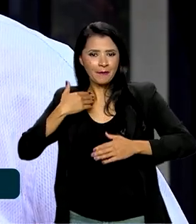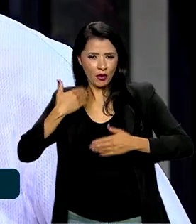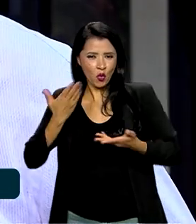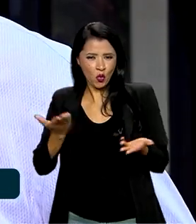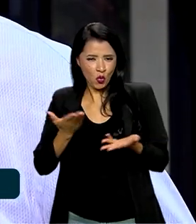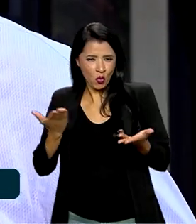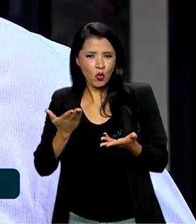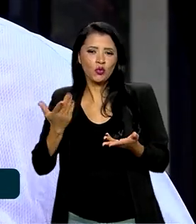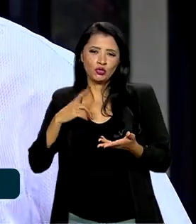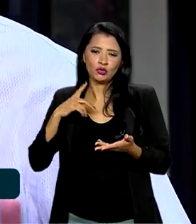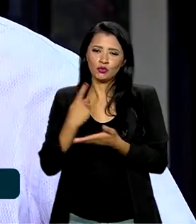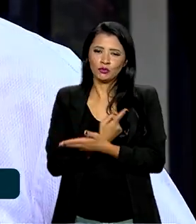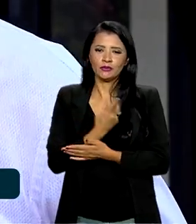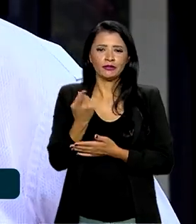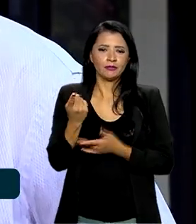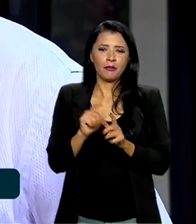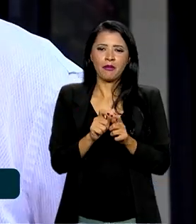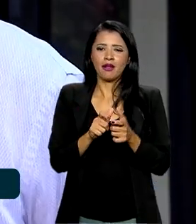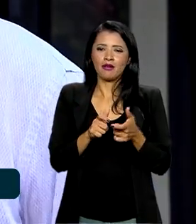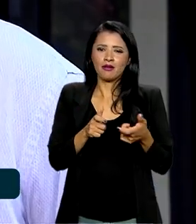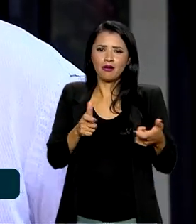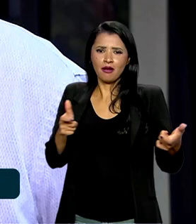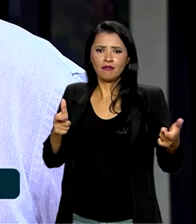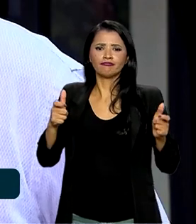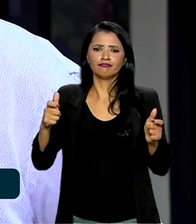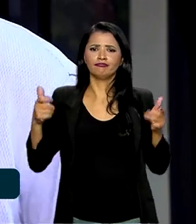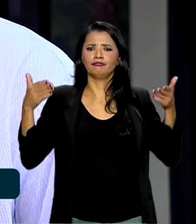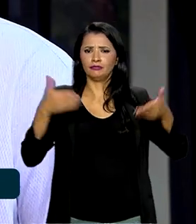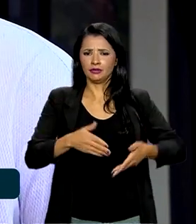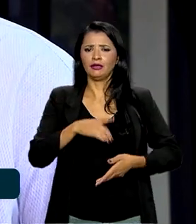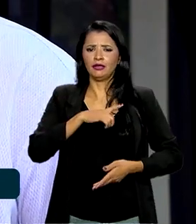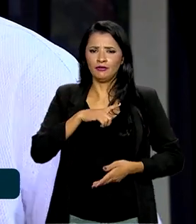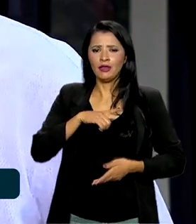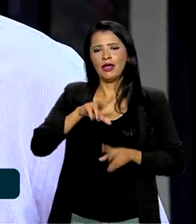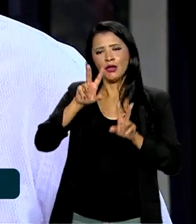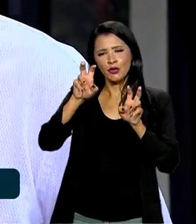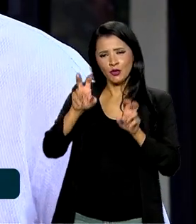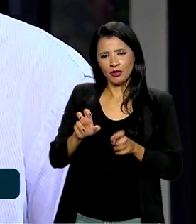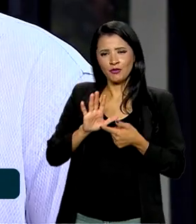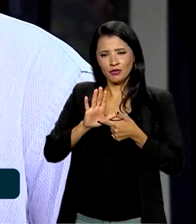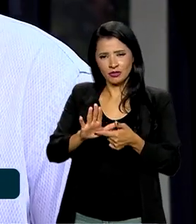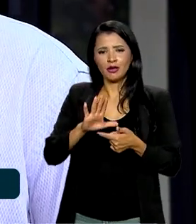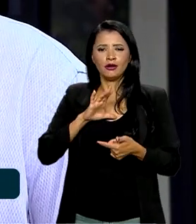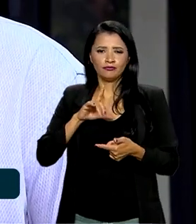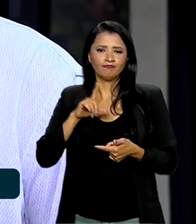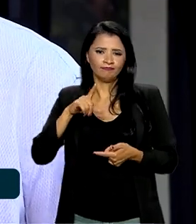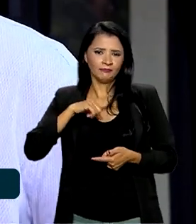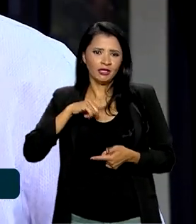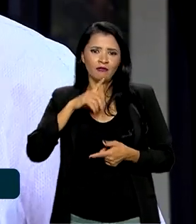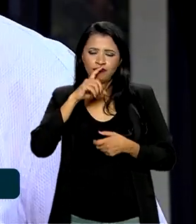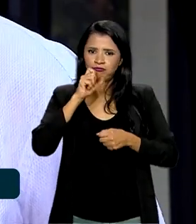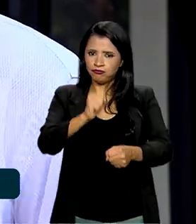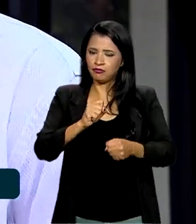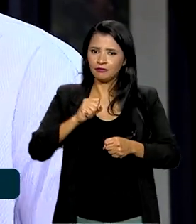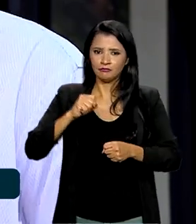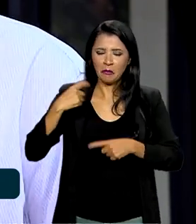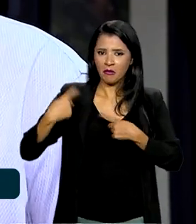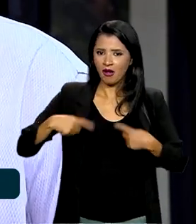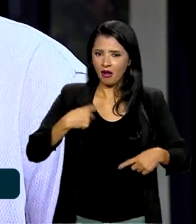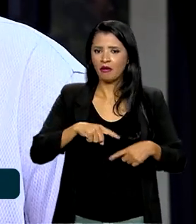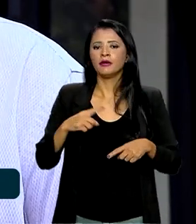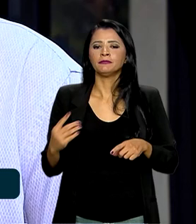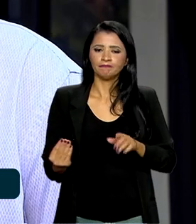de forma muito ampla, muito participativa, e esses temas que eu estou colocando aqui apareceram com muita força e vão compor